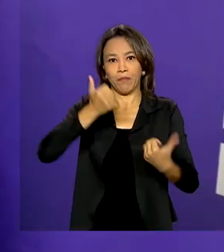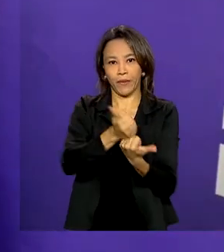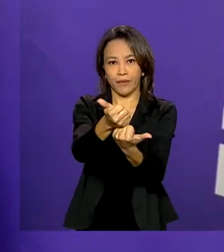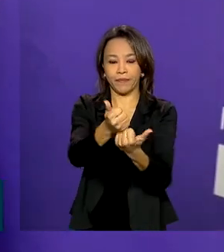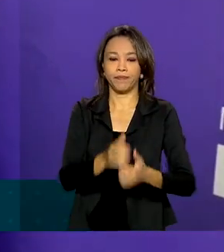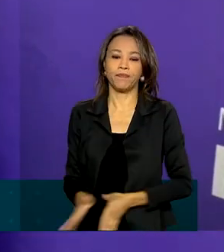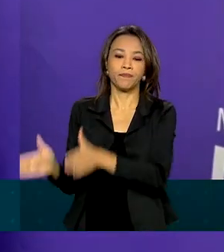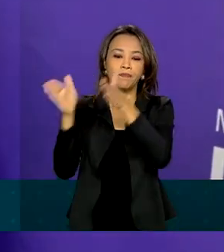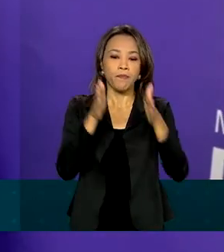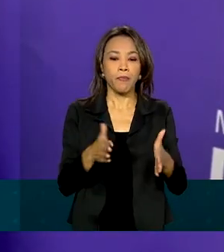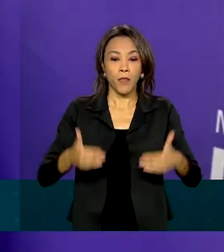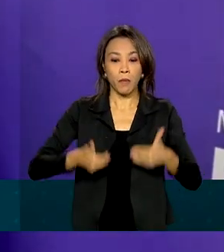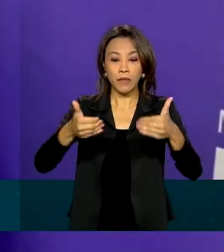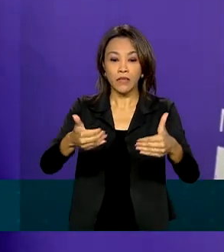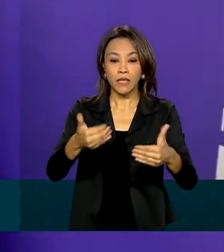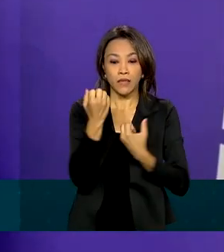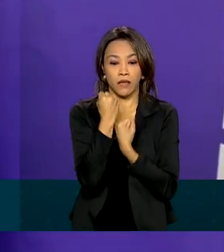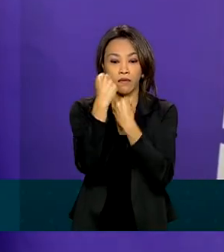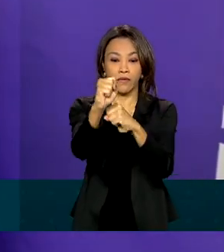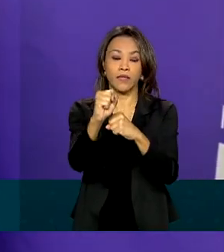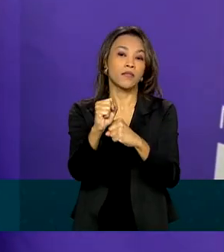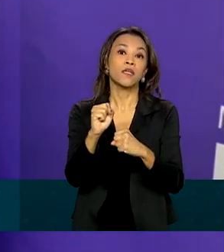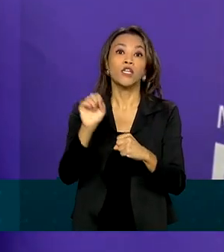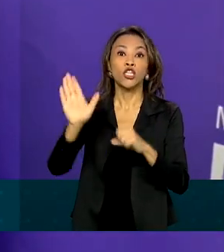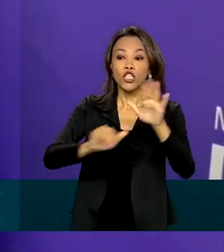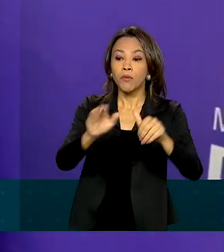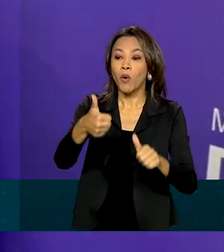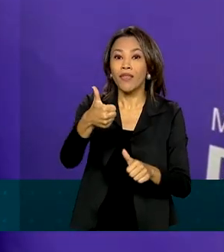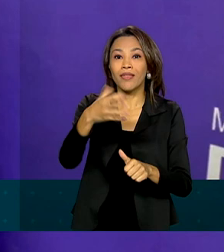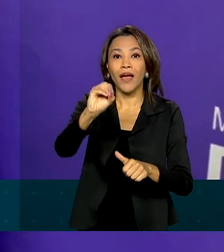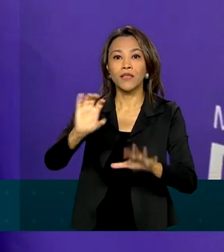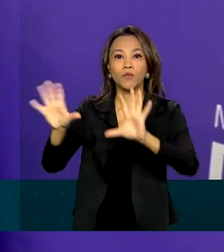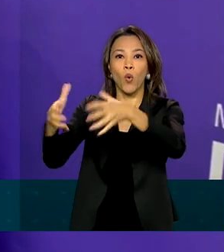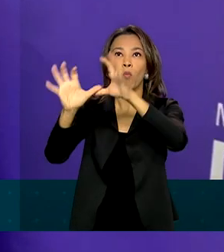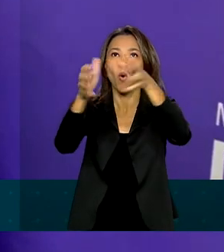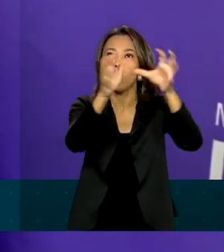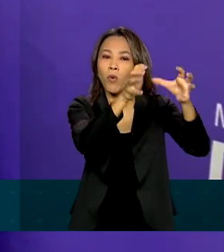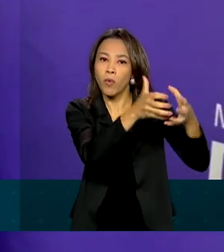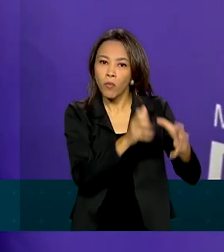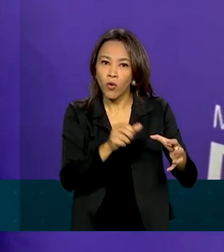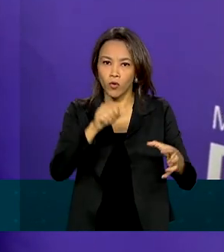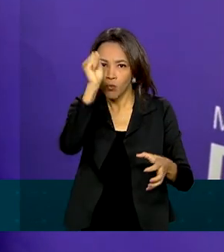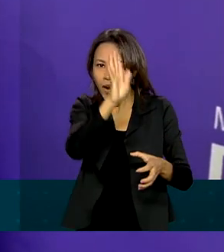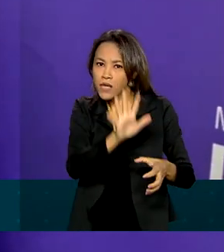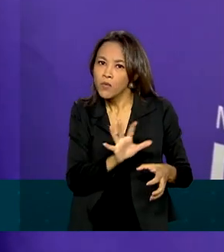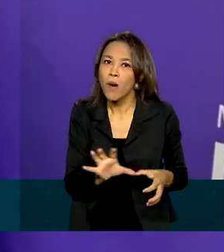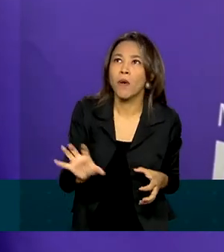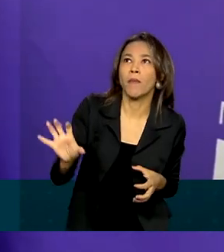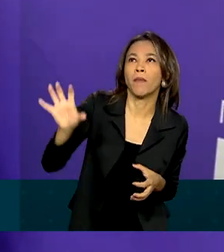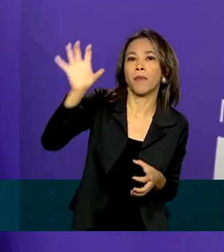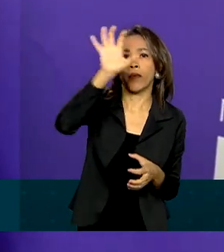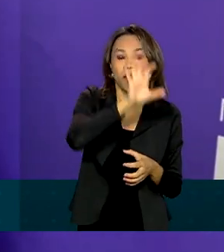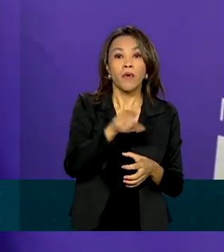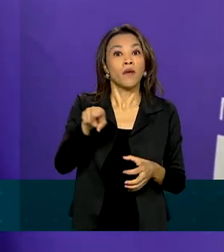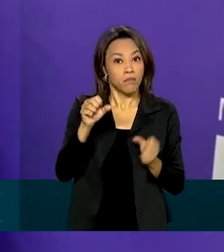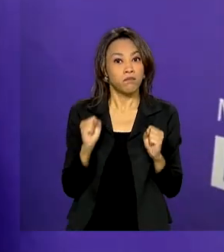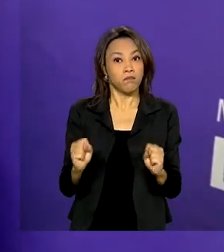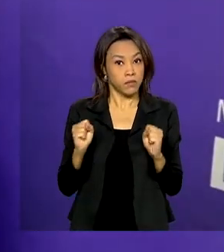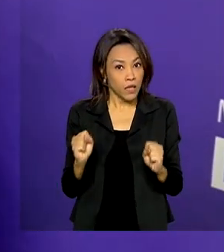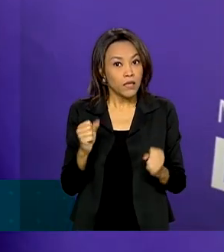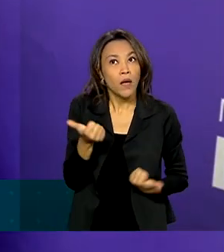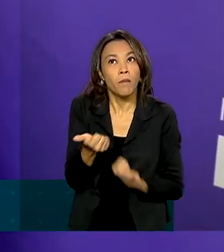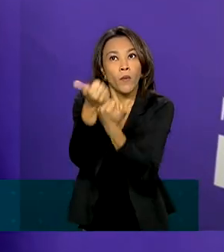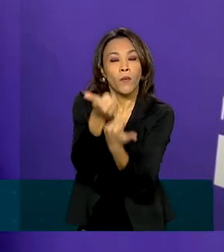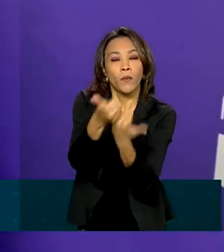Defesa ativou, pela primeira vez, dez comandos conjuntos em todo o Brasil, de forma que cada recanto do nosso Brasil pudesse ser melhor